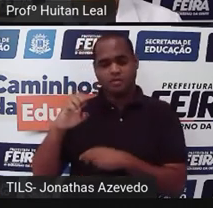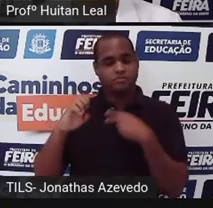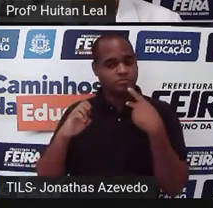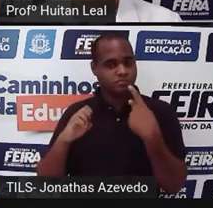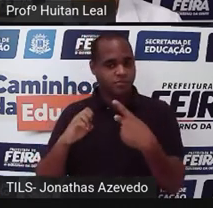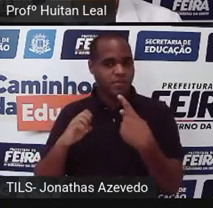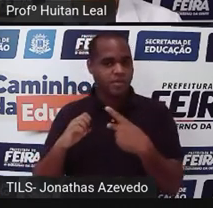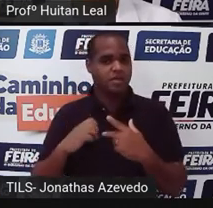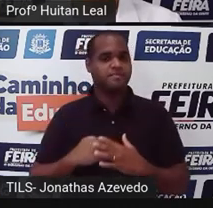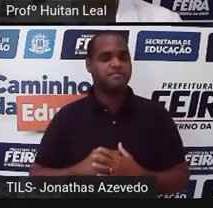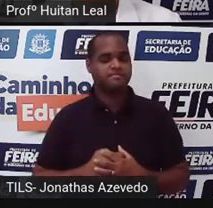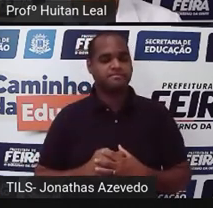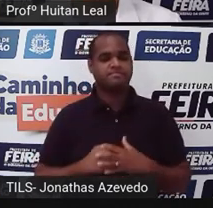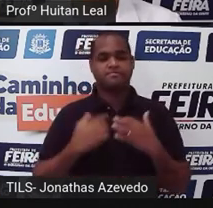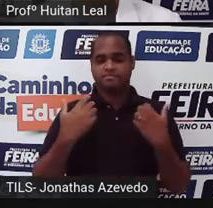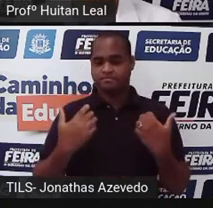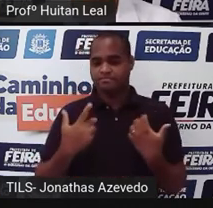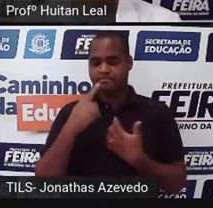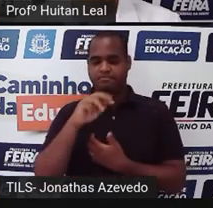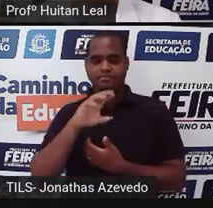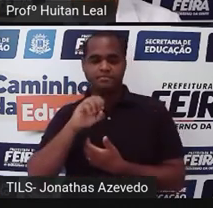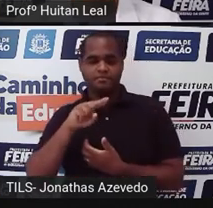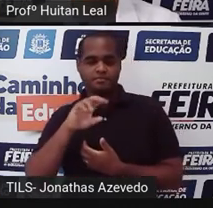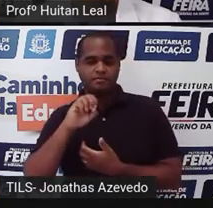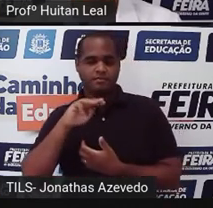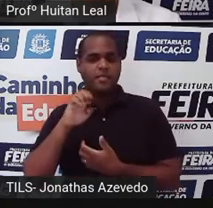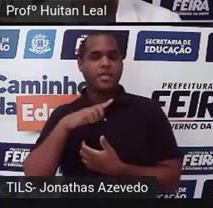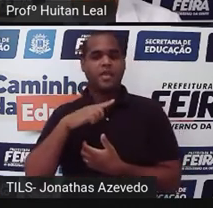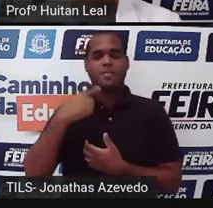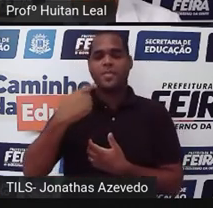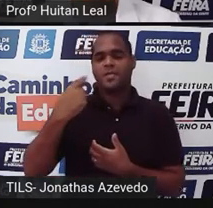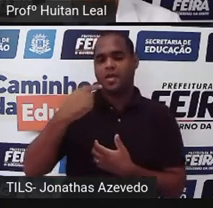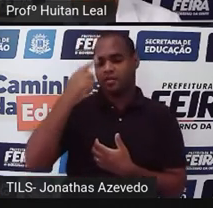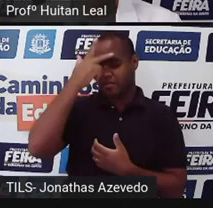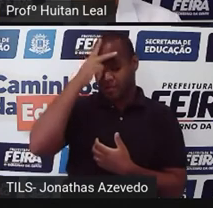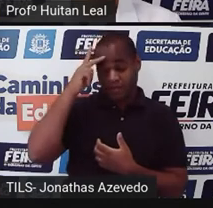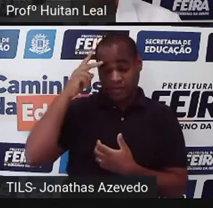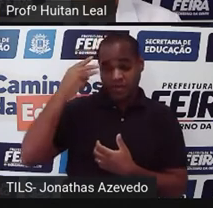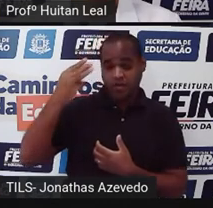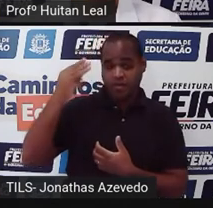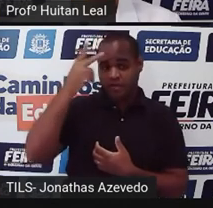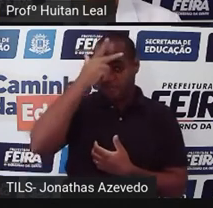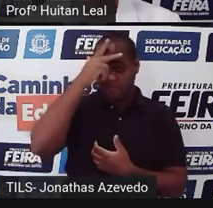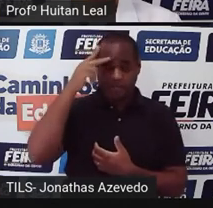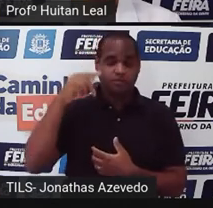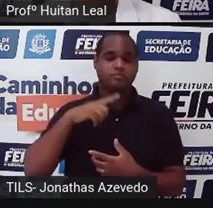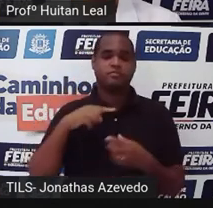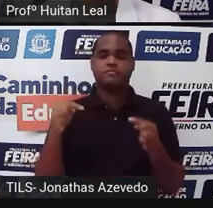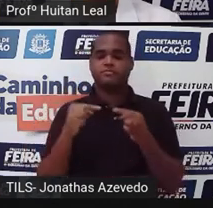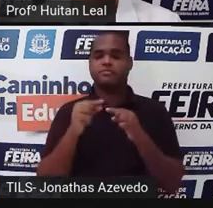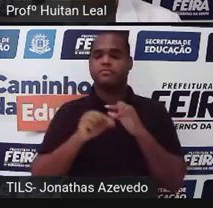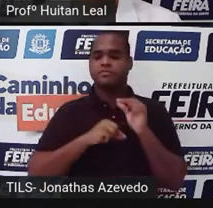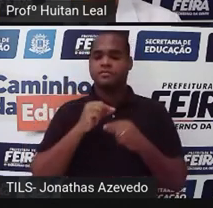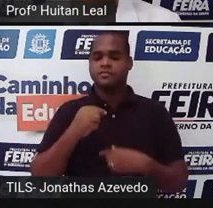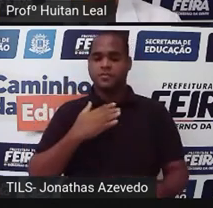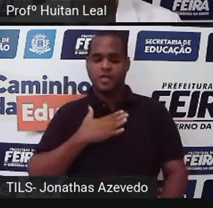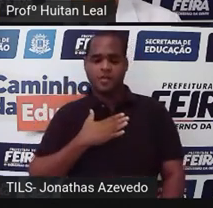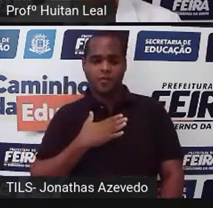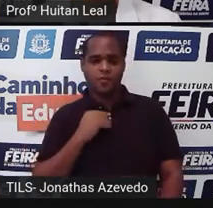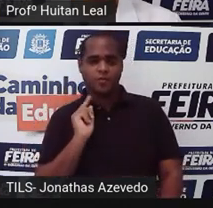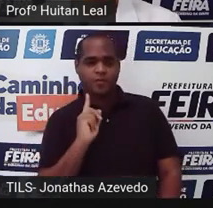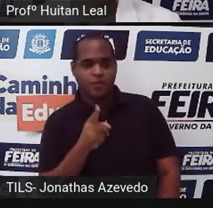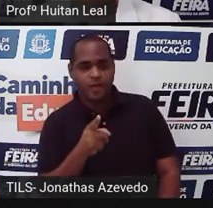utiliza-se os pronomes de primeira e de terceira pessoa. Como no caso aqui, eu, você,